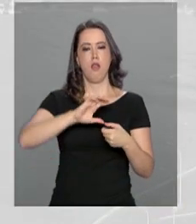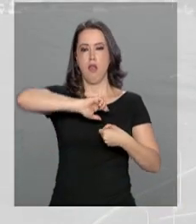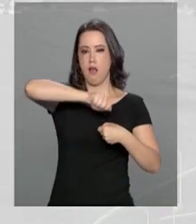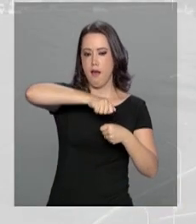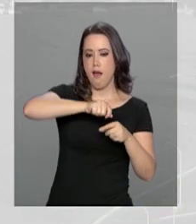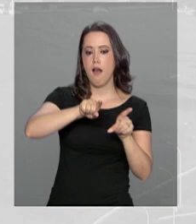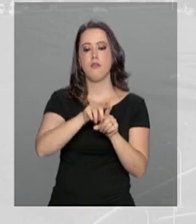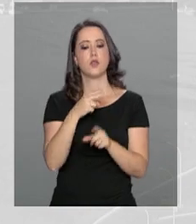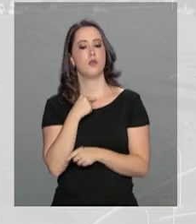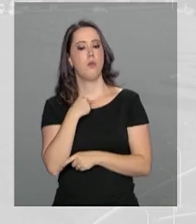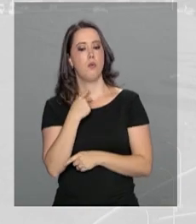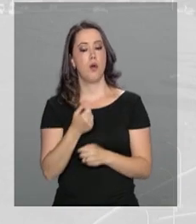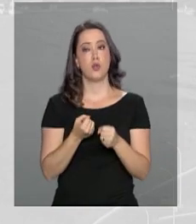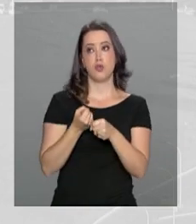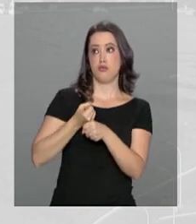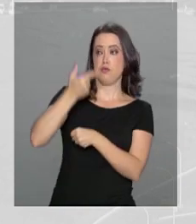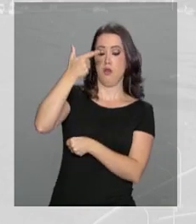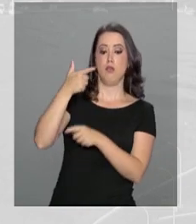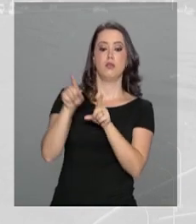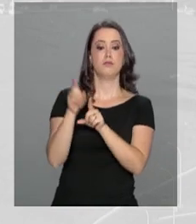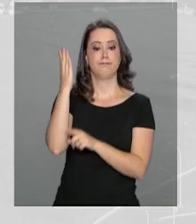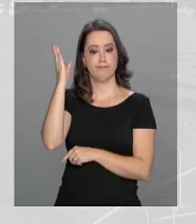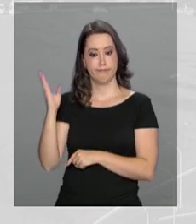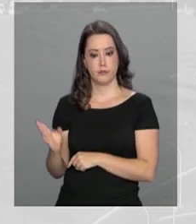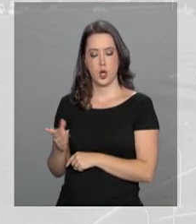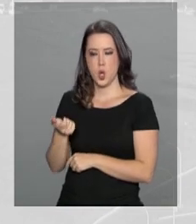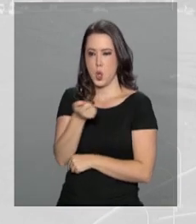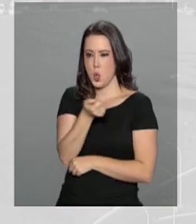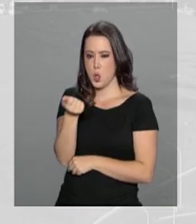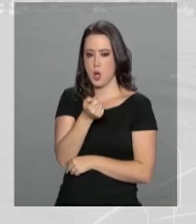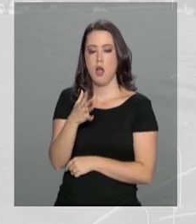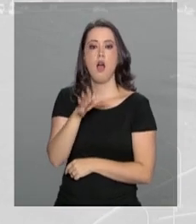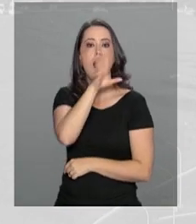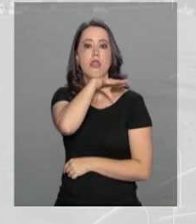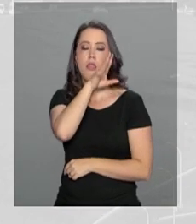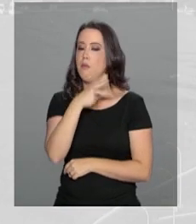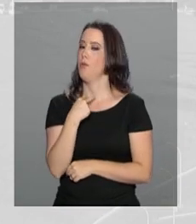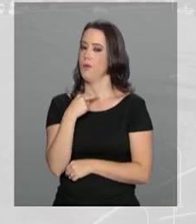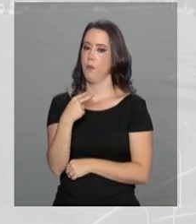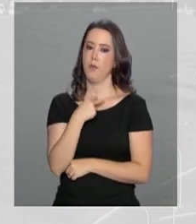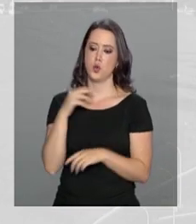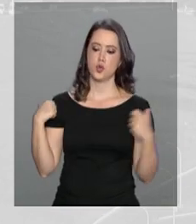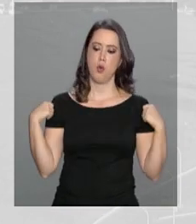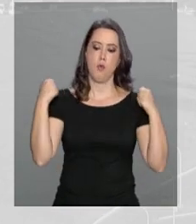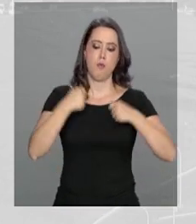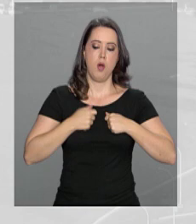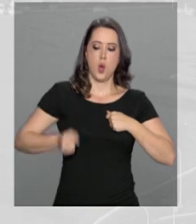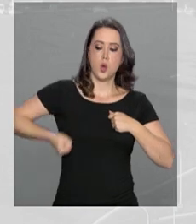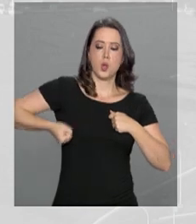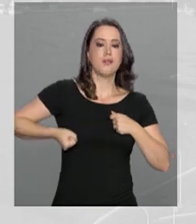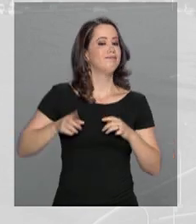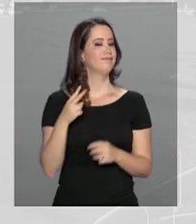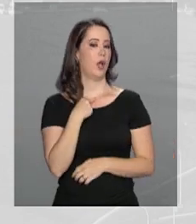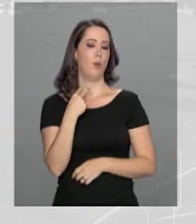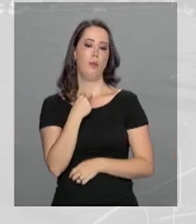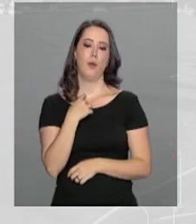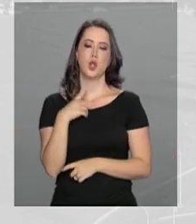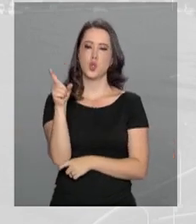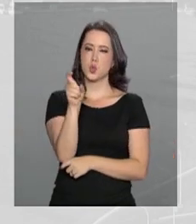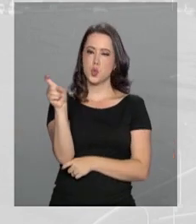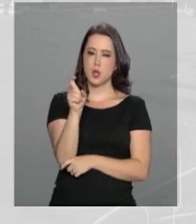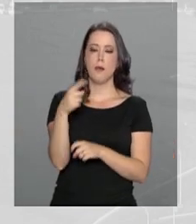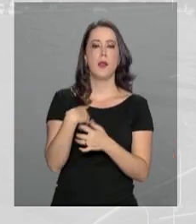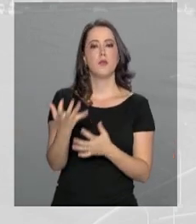-chuva, fogos de artifício, apontadores laser, animais, bolsas e mochilas, sprays, máscaras, produtos